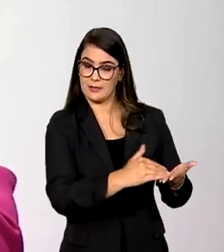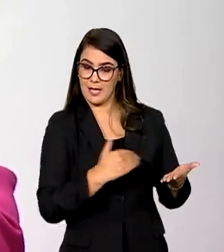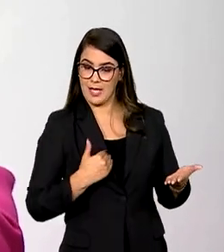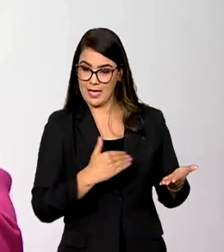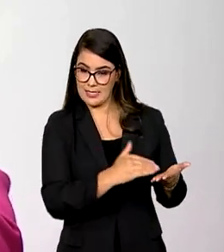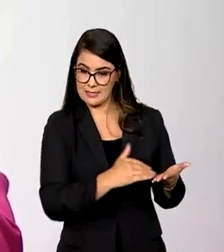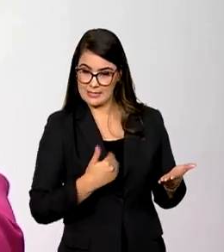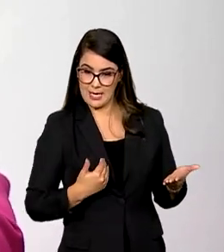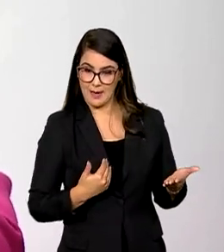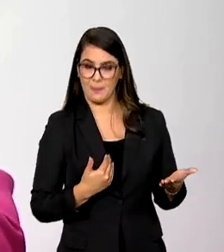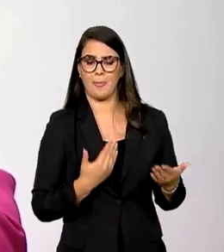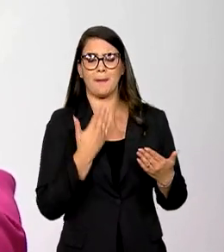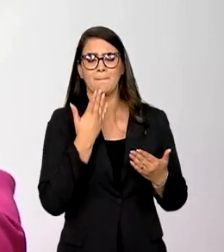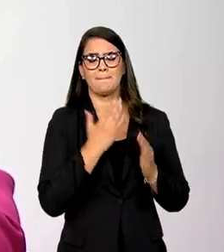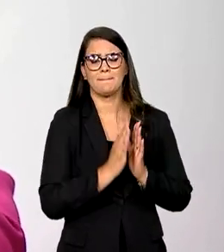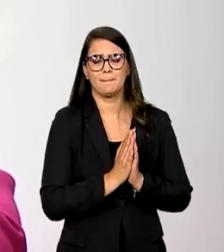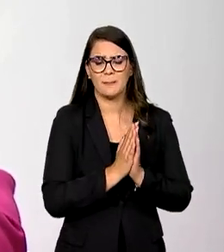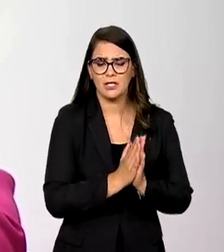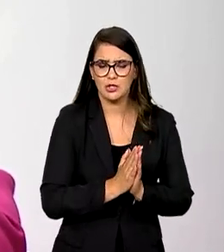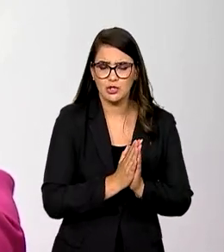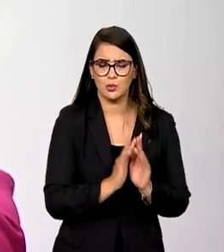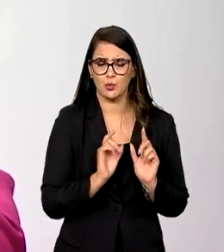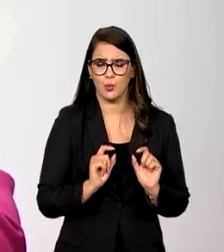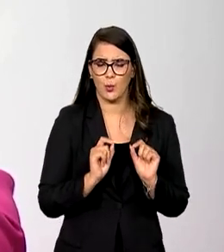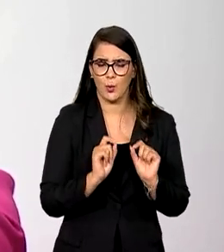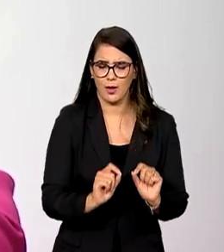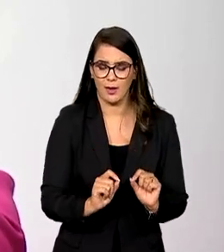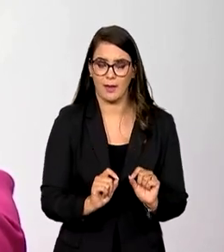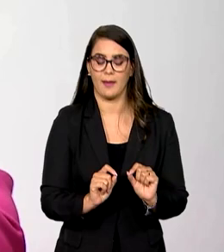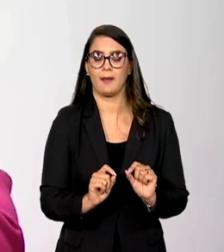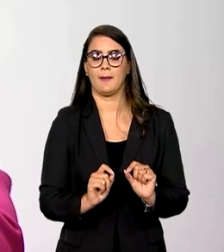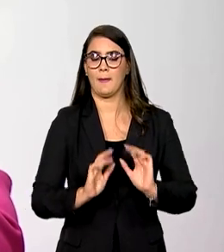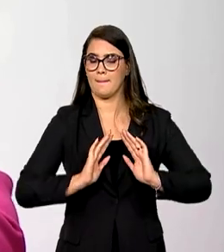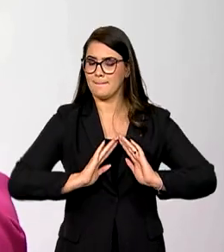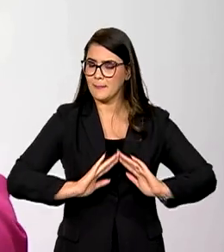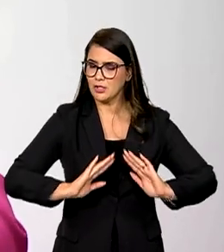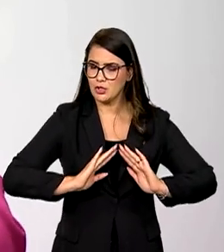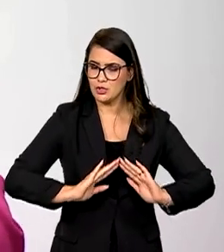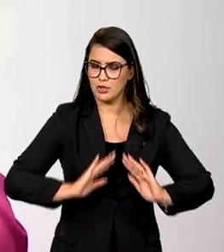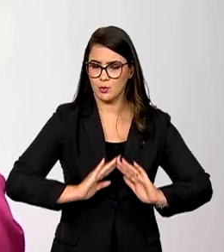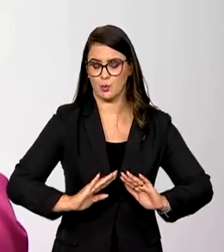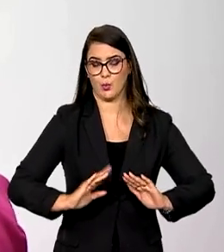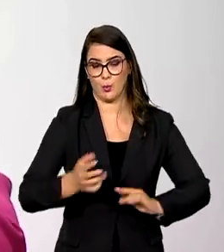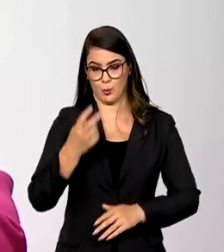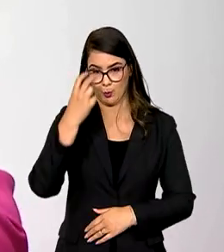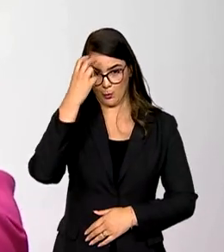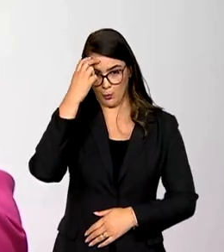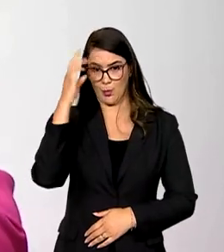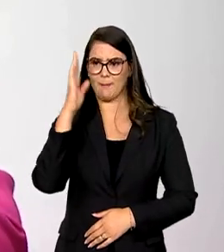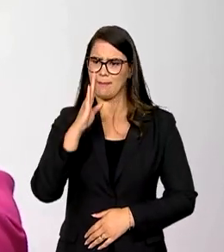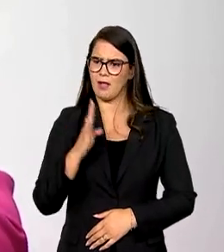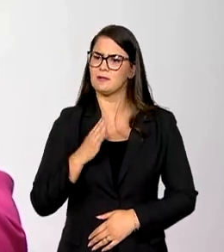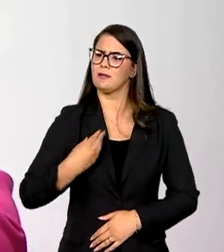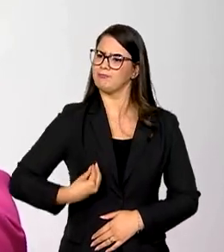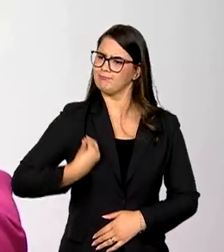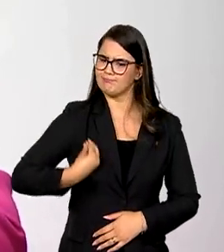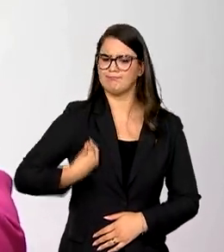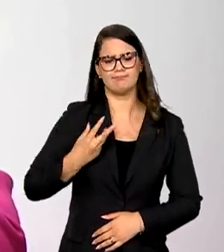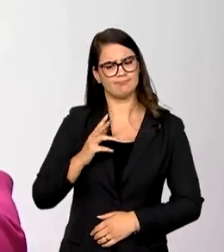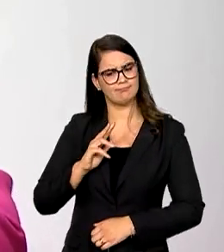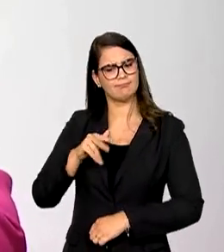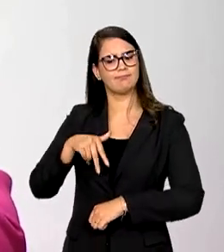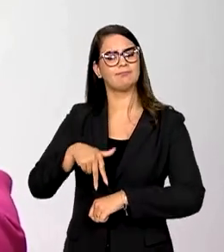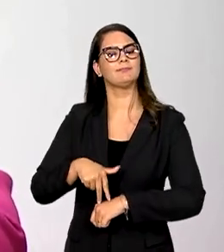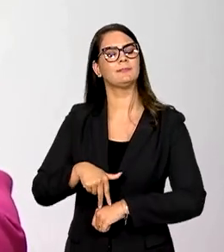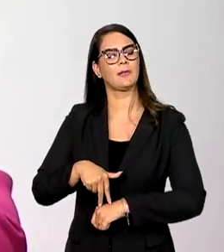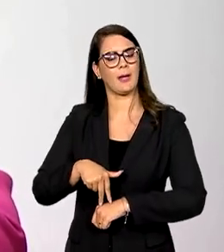apelo para que a cultura brasileira esteja presente no